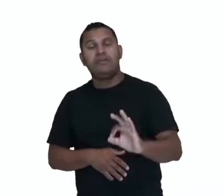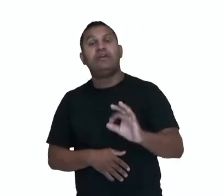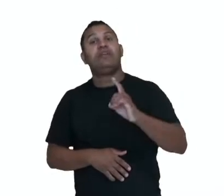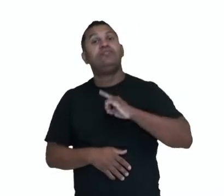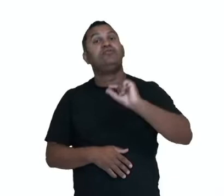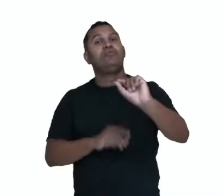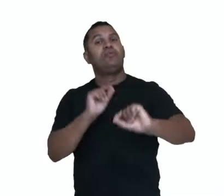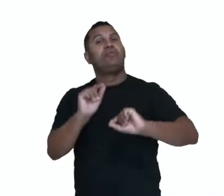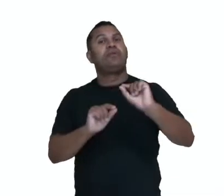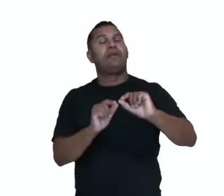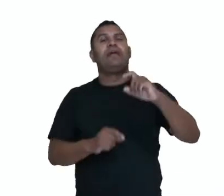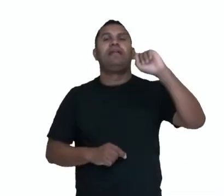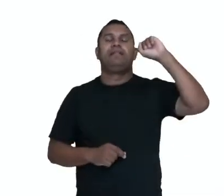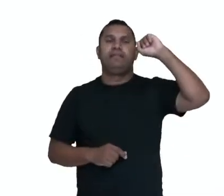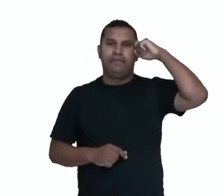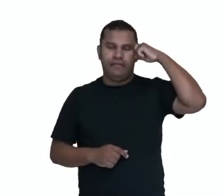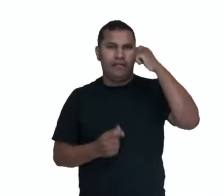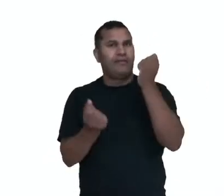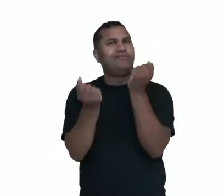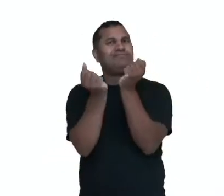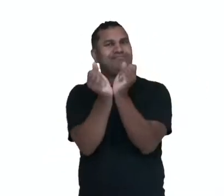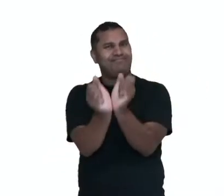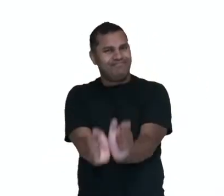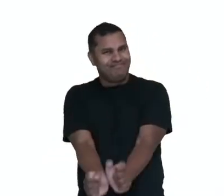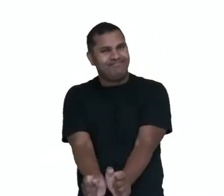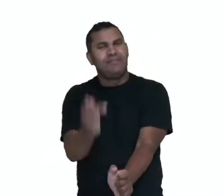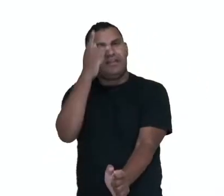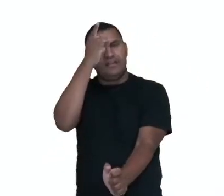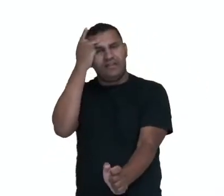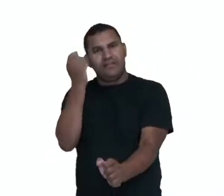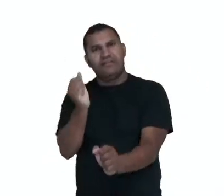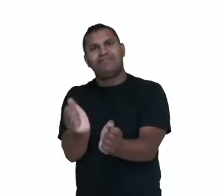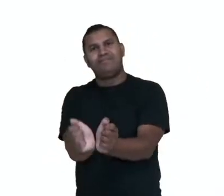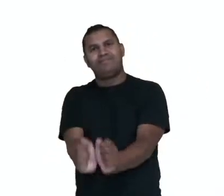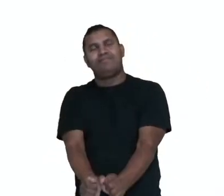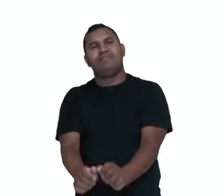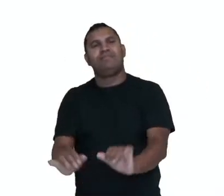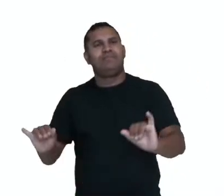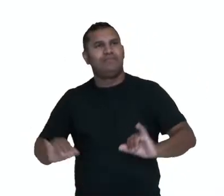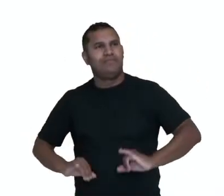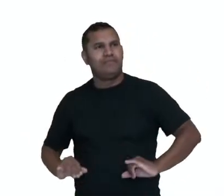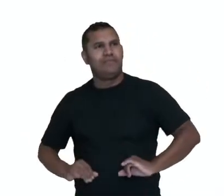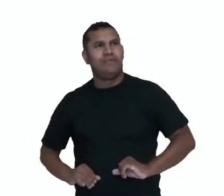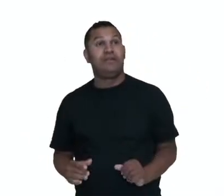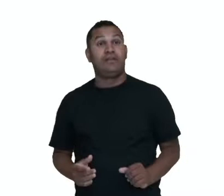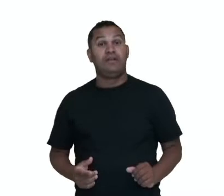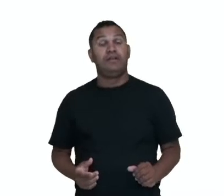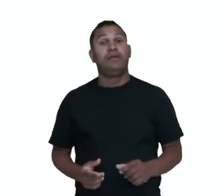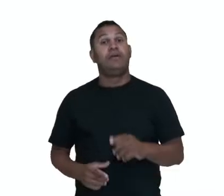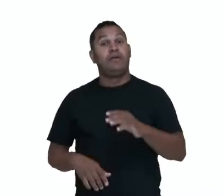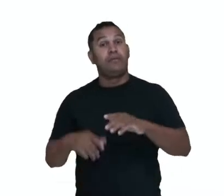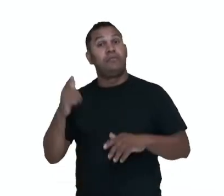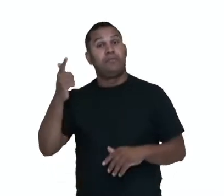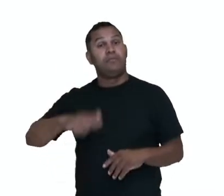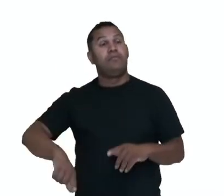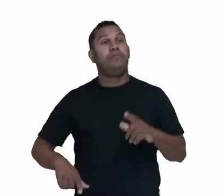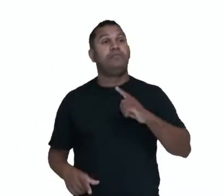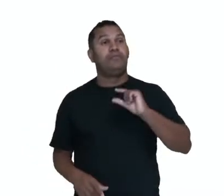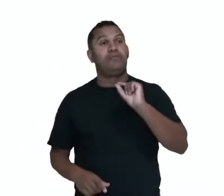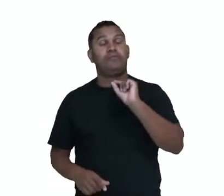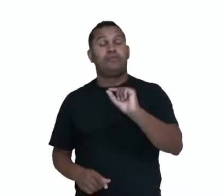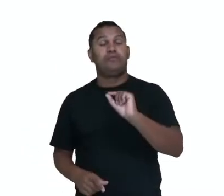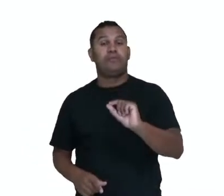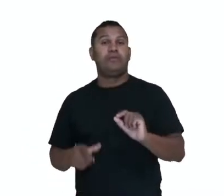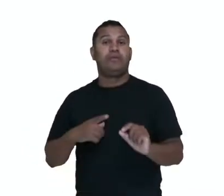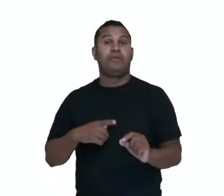os trabalhadores dos canaviais, né, a cana-de-açúcar, um dos principais produtos explorados, né, pela França no Haiti, vai